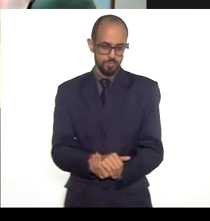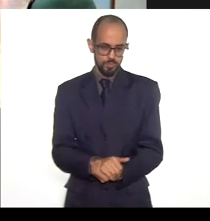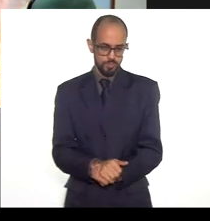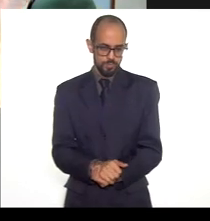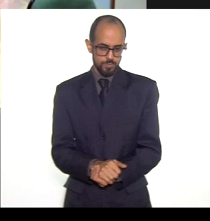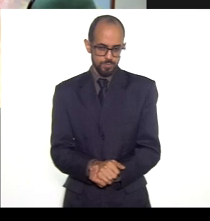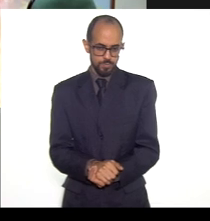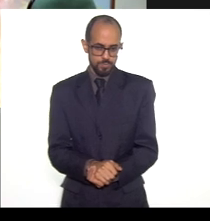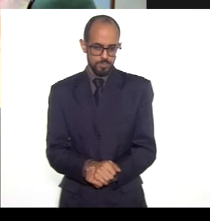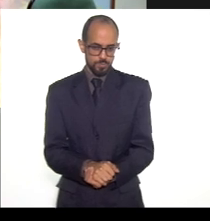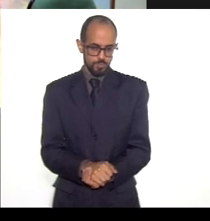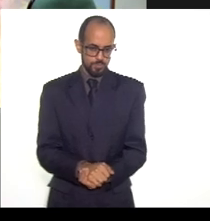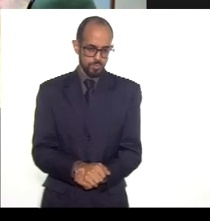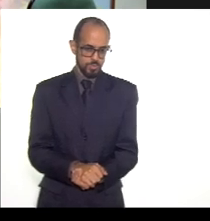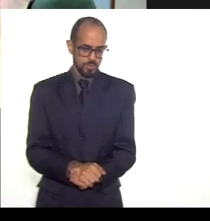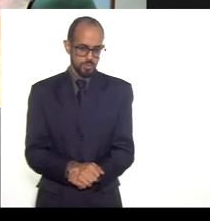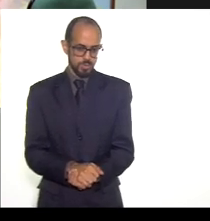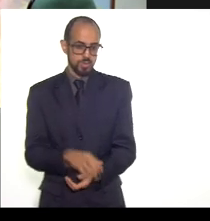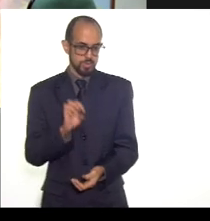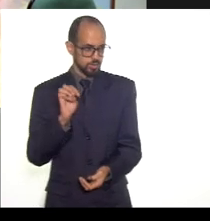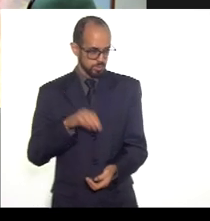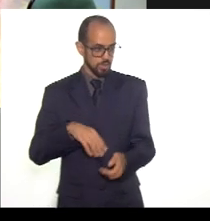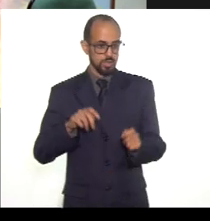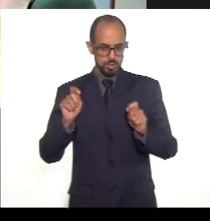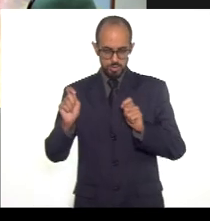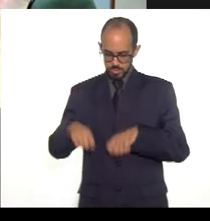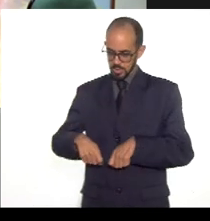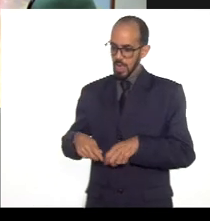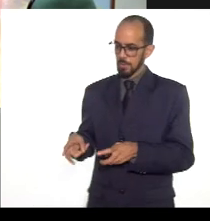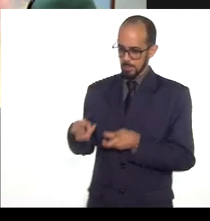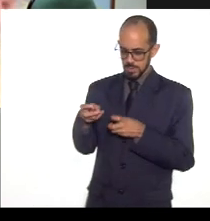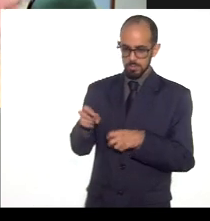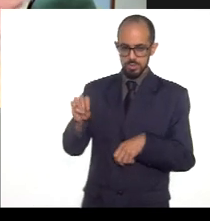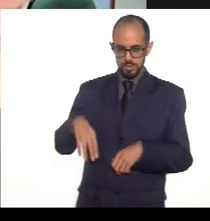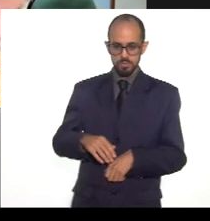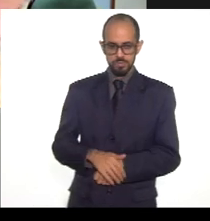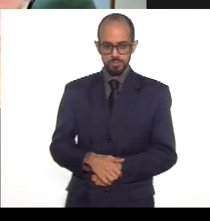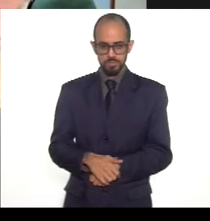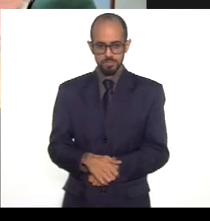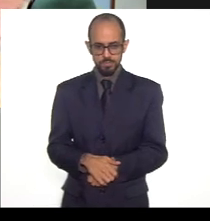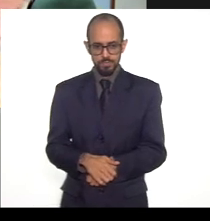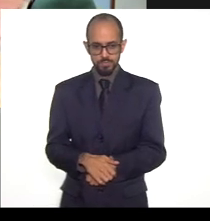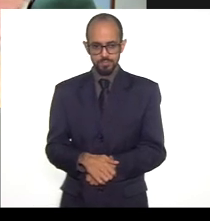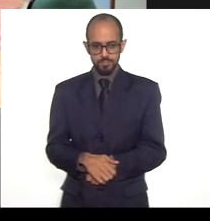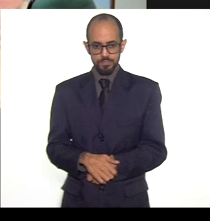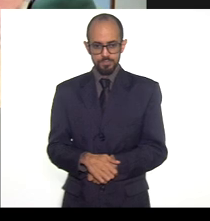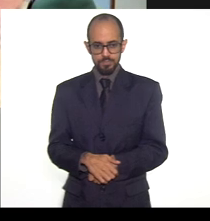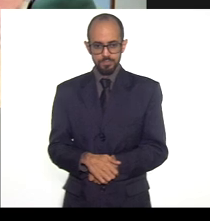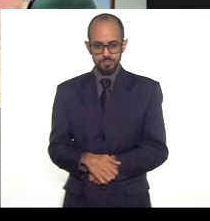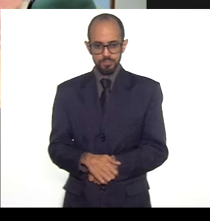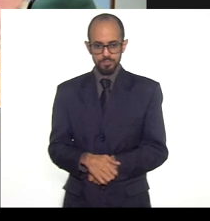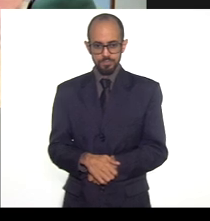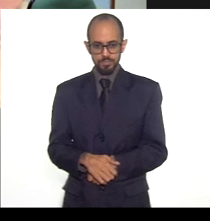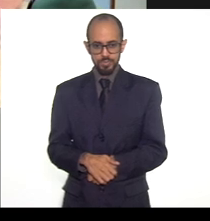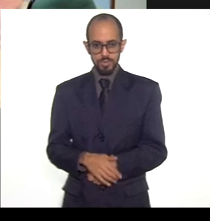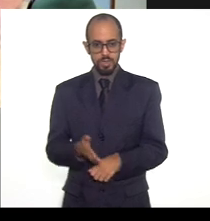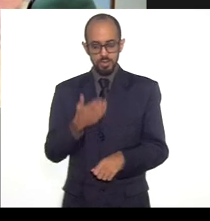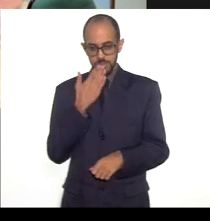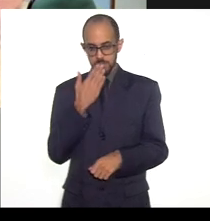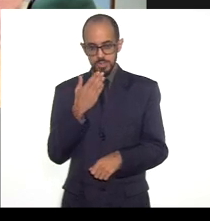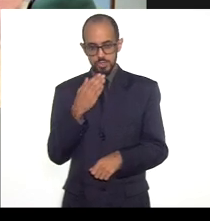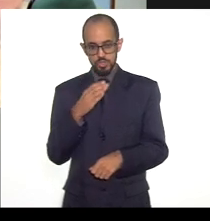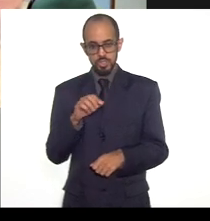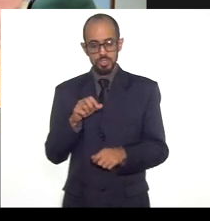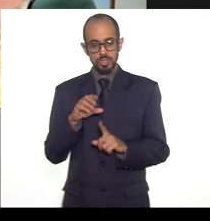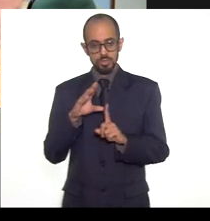fiscaliza fiscaliza sim é possível tá bom então tá pedi a quem